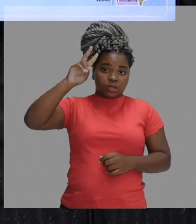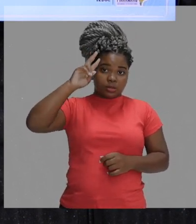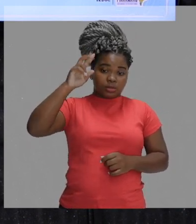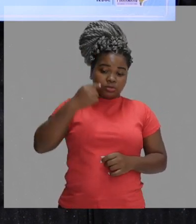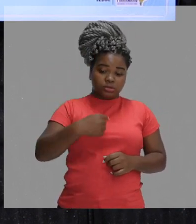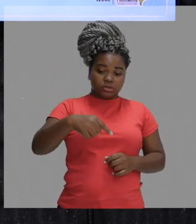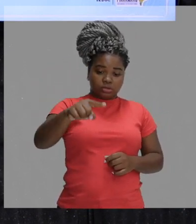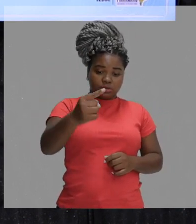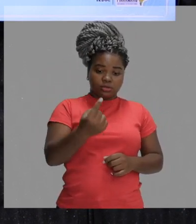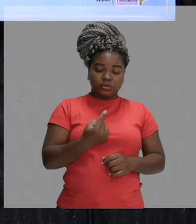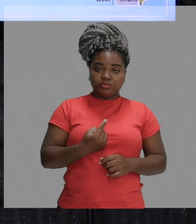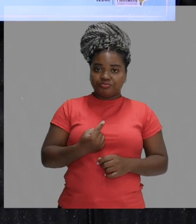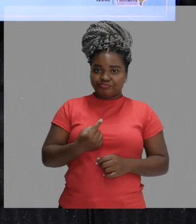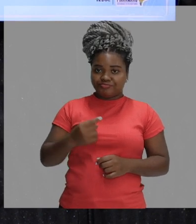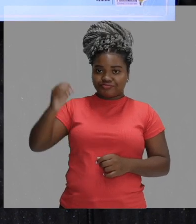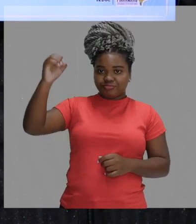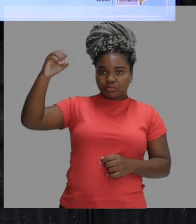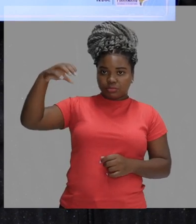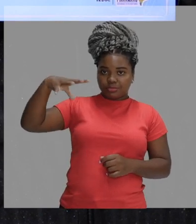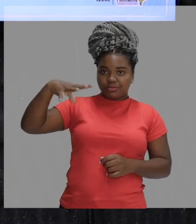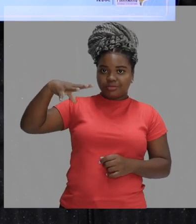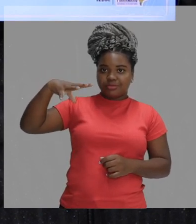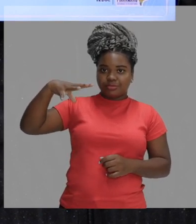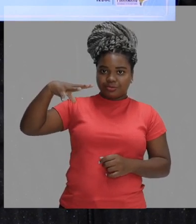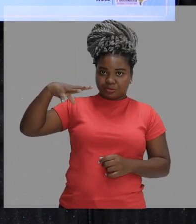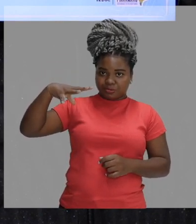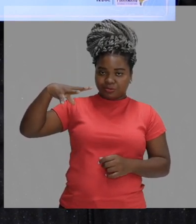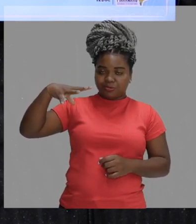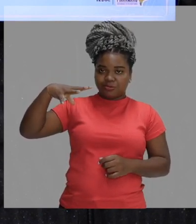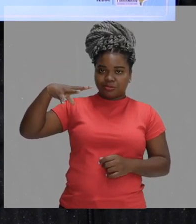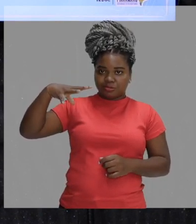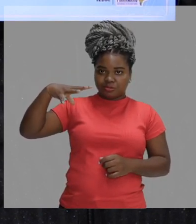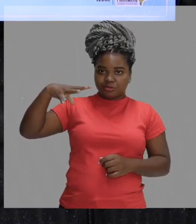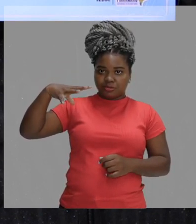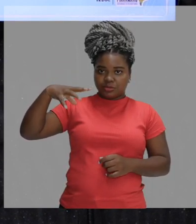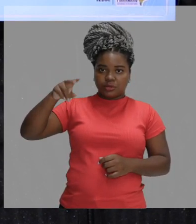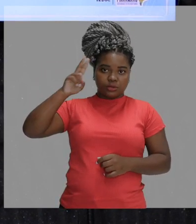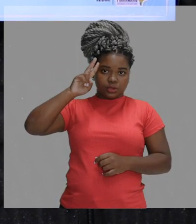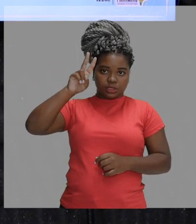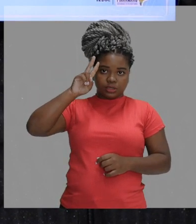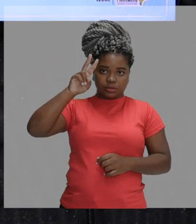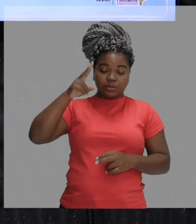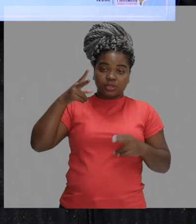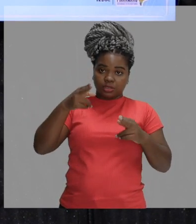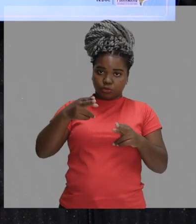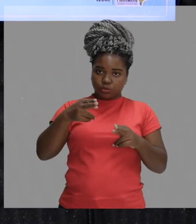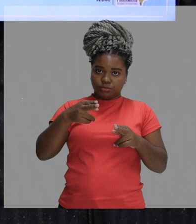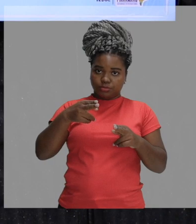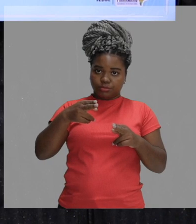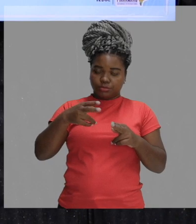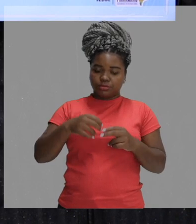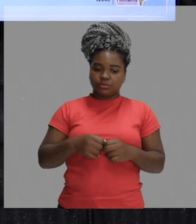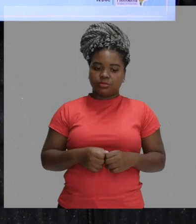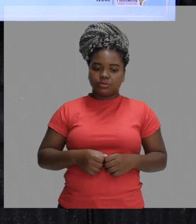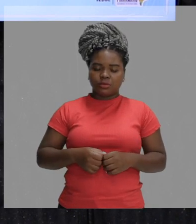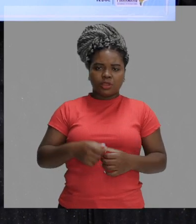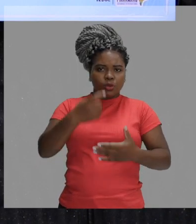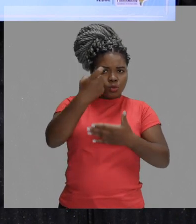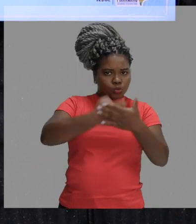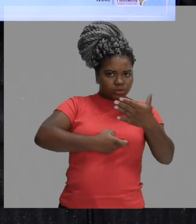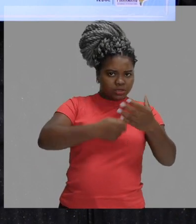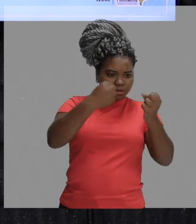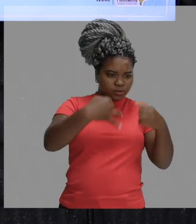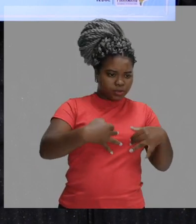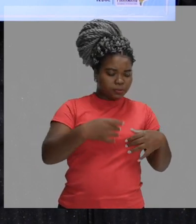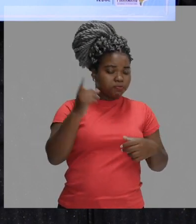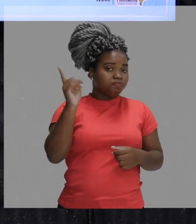raios luminosos é o caminho de ida igual ao caminho de volta. Ok? O texto não fala